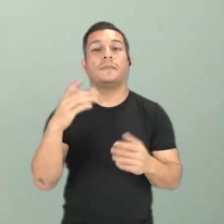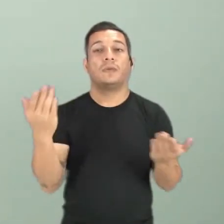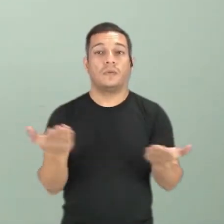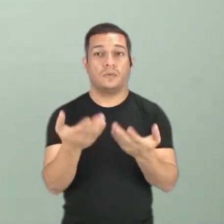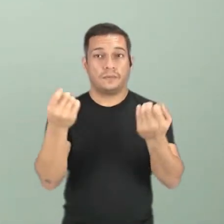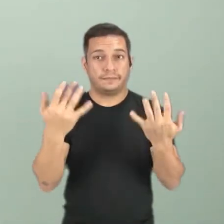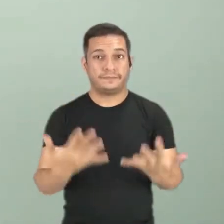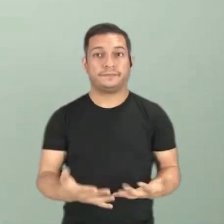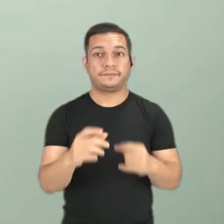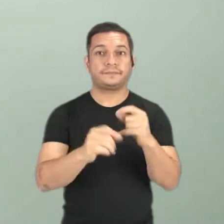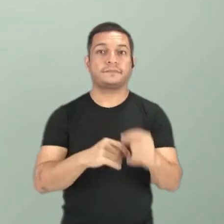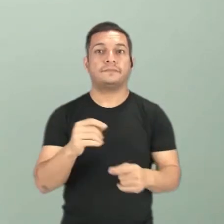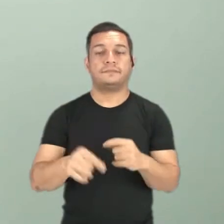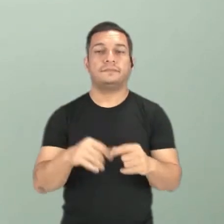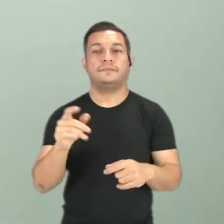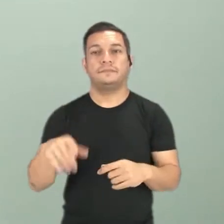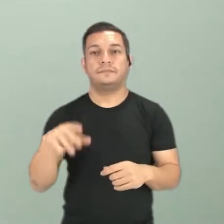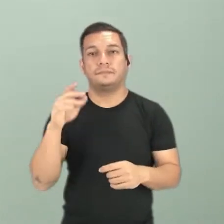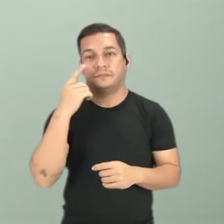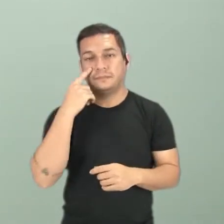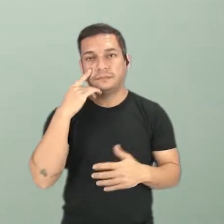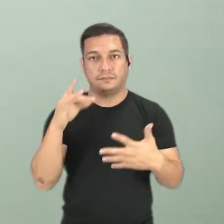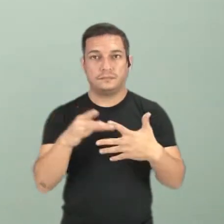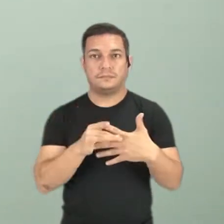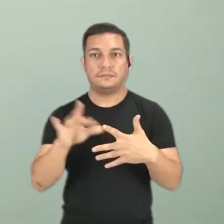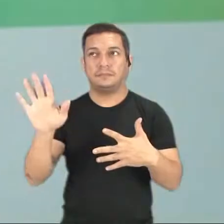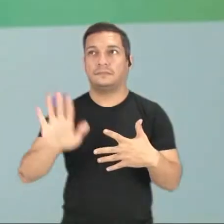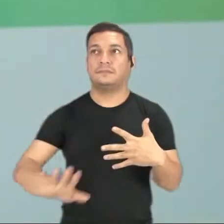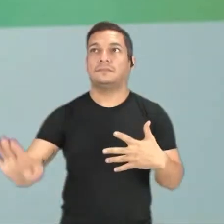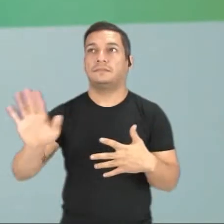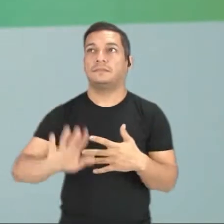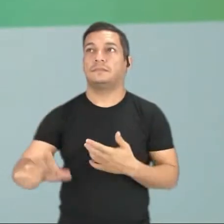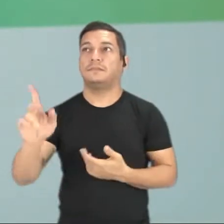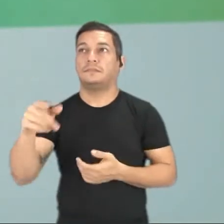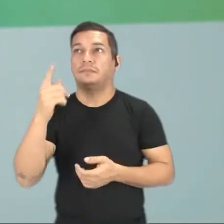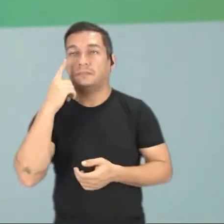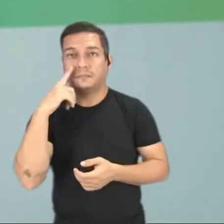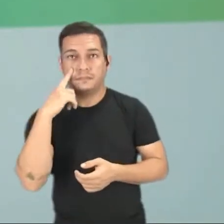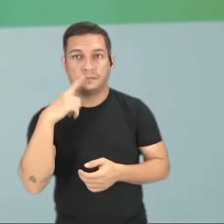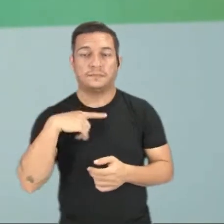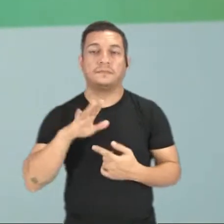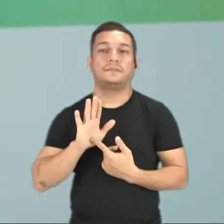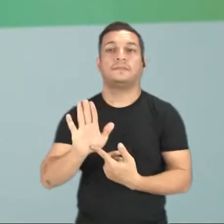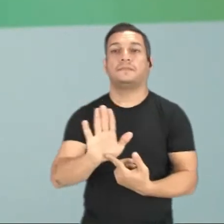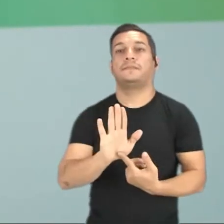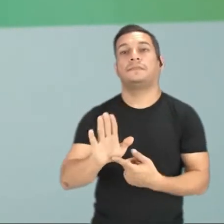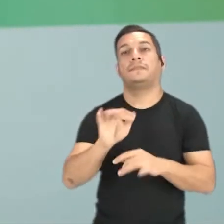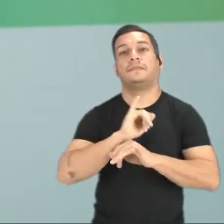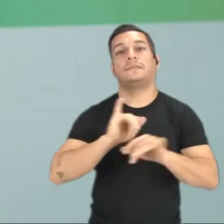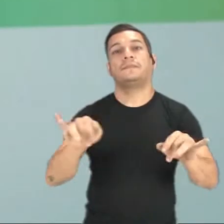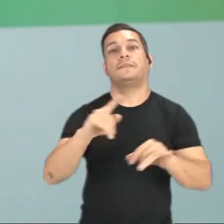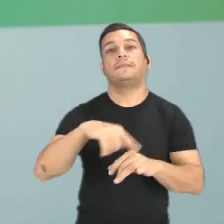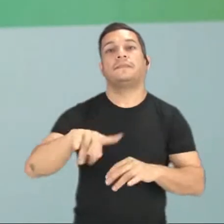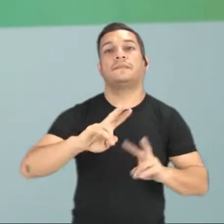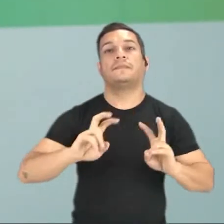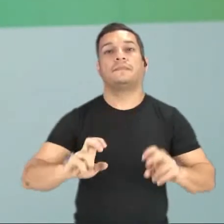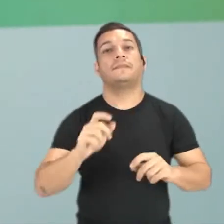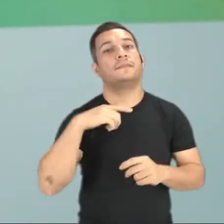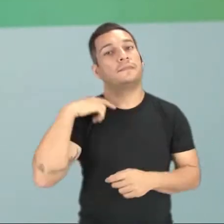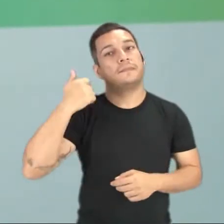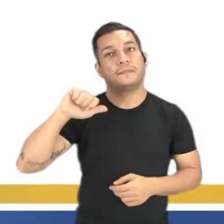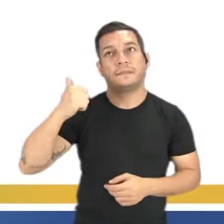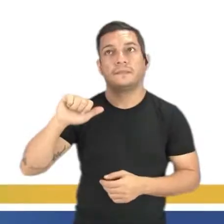de hoje, dos recursos estilísticos e semióticos? Para isso, eu trouxe um anúncio para vocês. Vamos